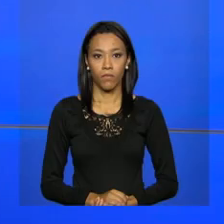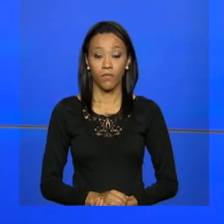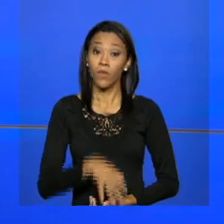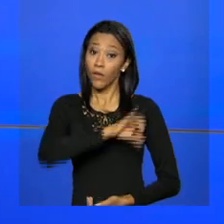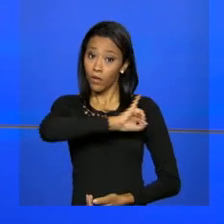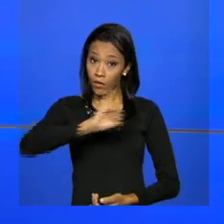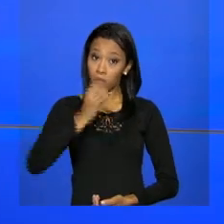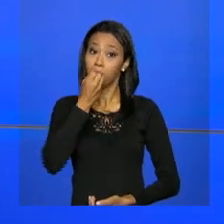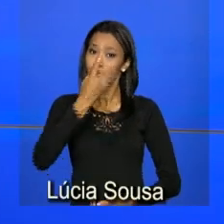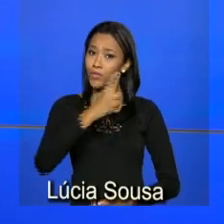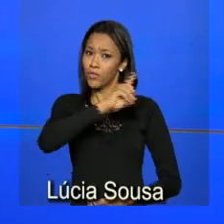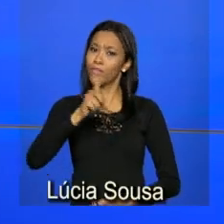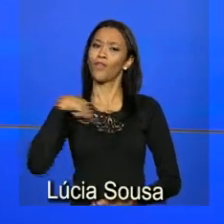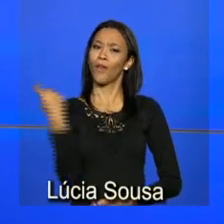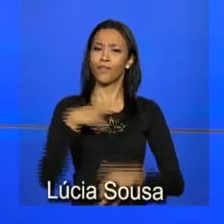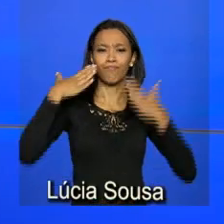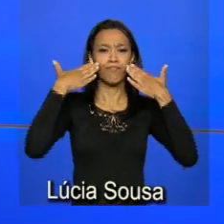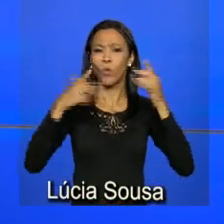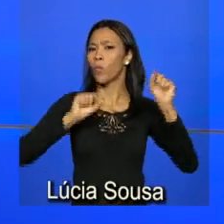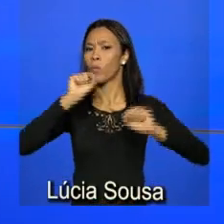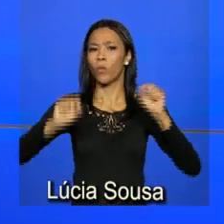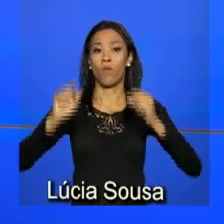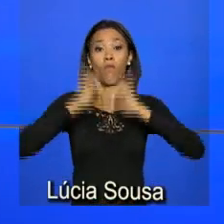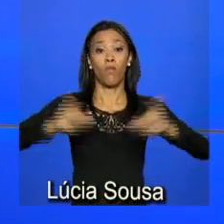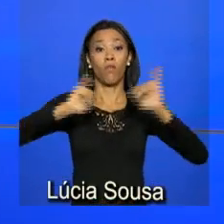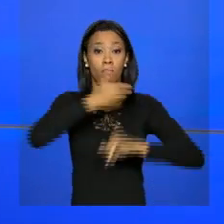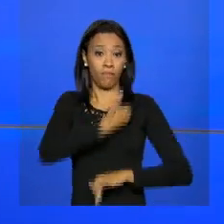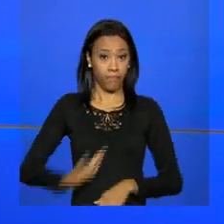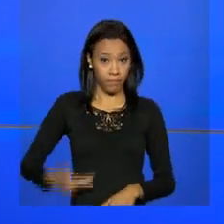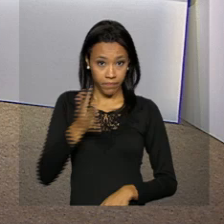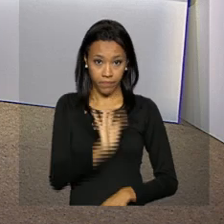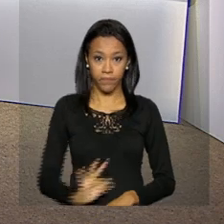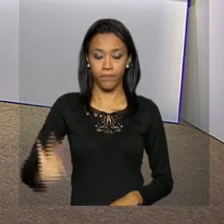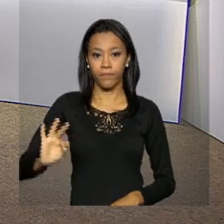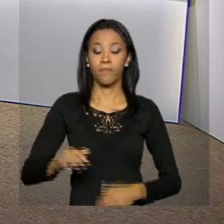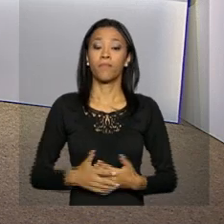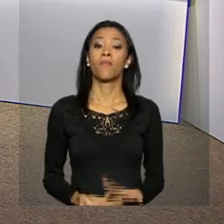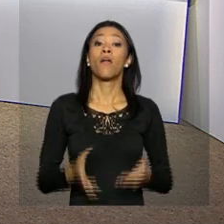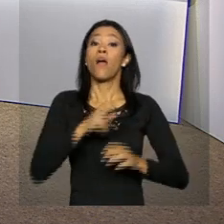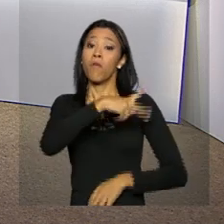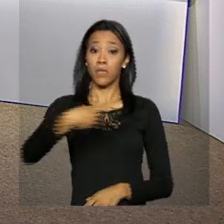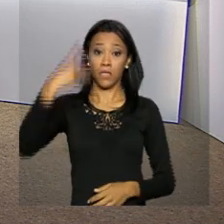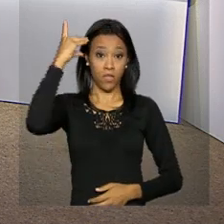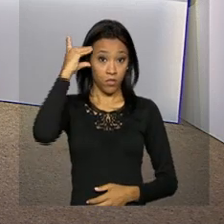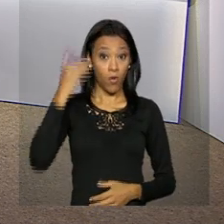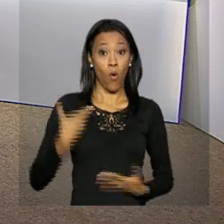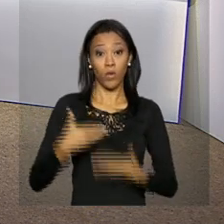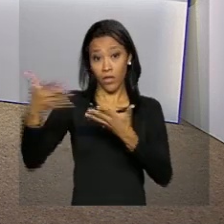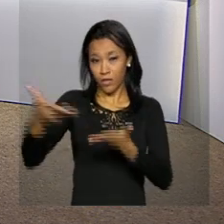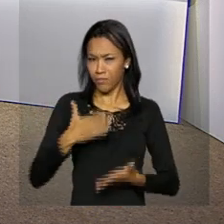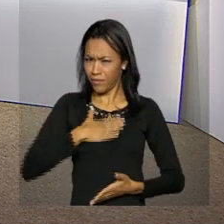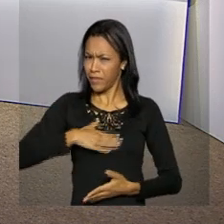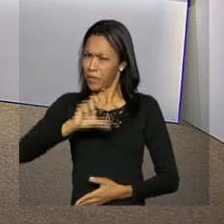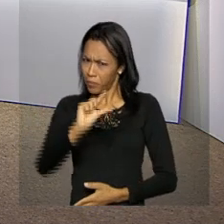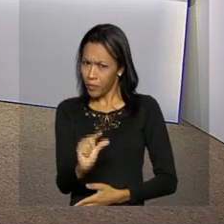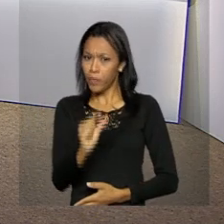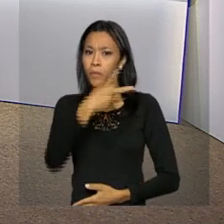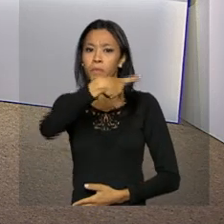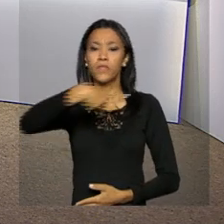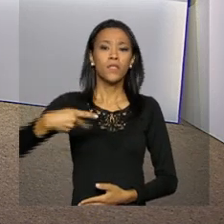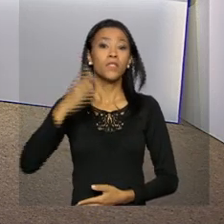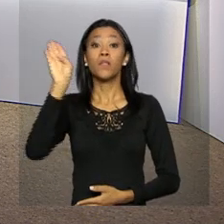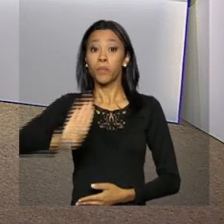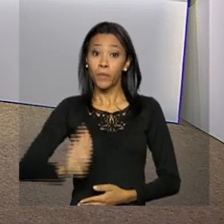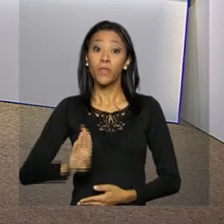Olá, bom dia. Estamos no ar com as informações do governo federal. A presidenta Dilma Rousseff recebe daqui a pouco o presidente da